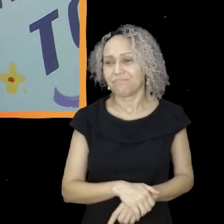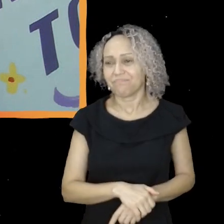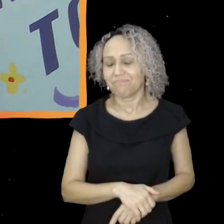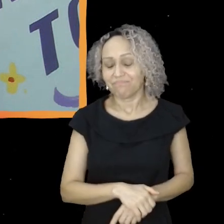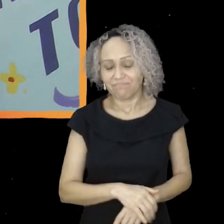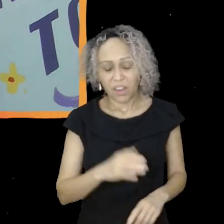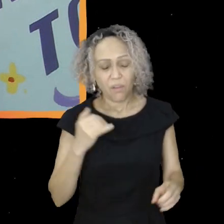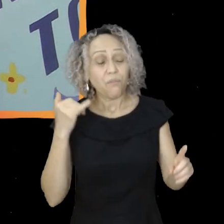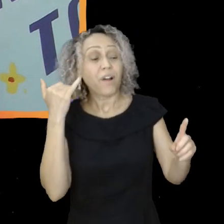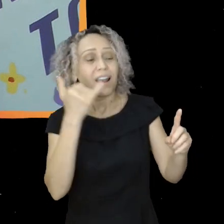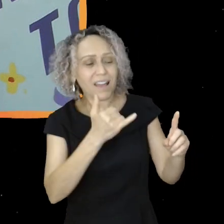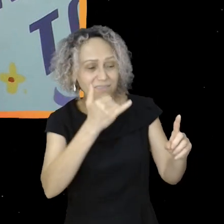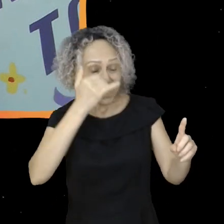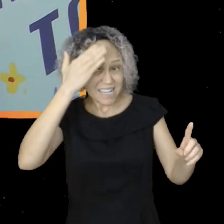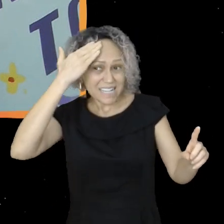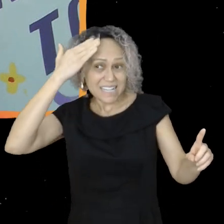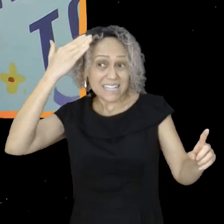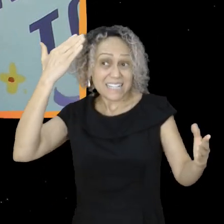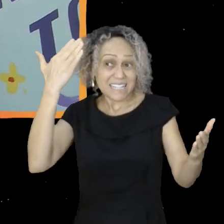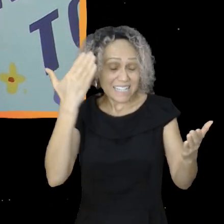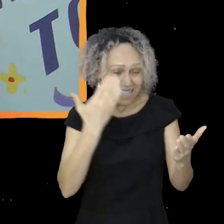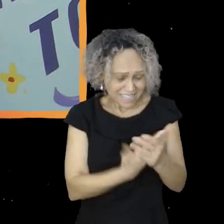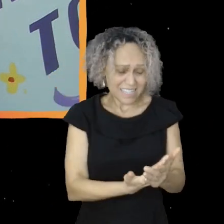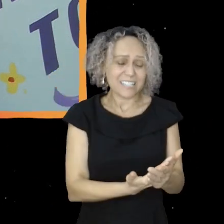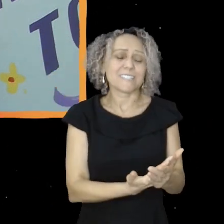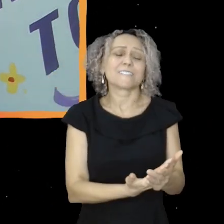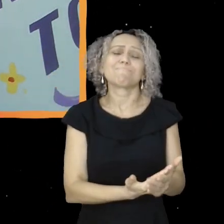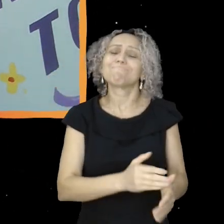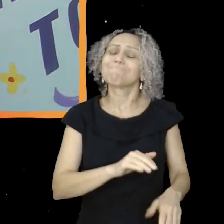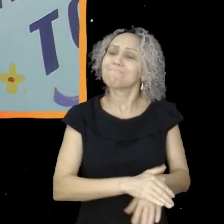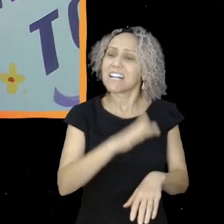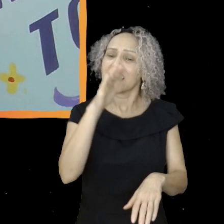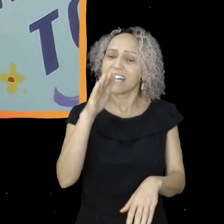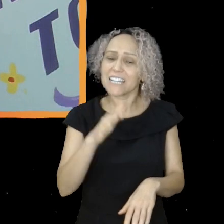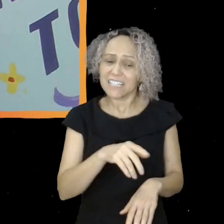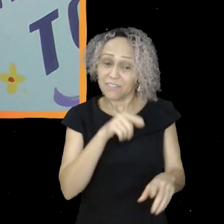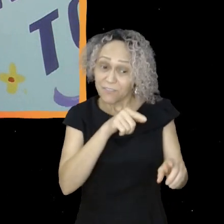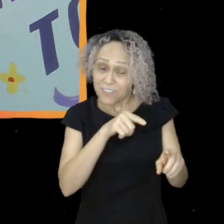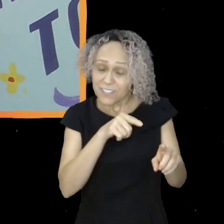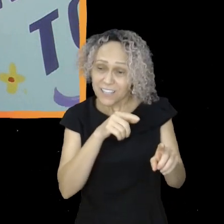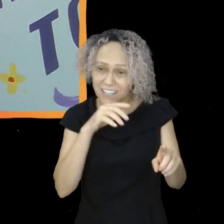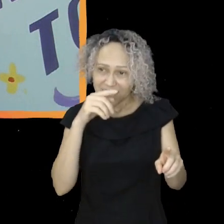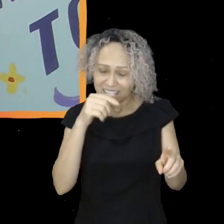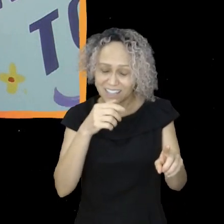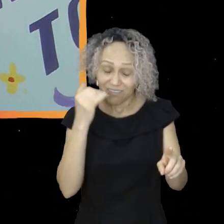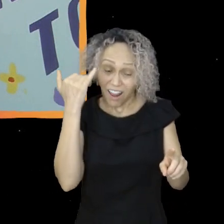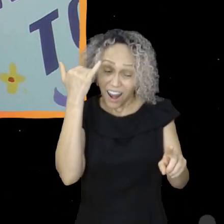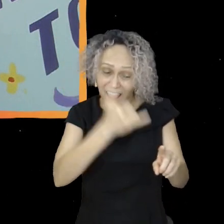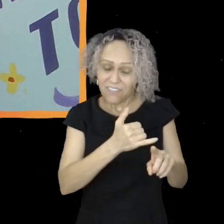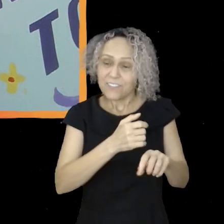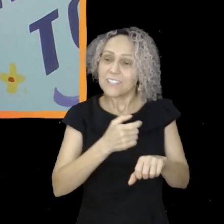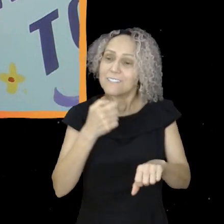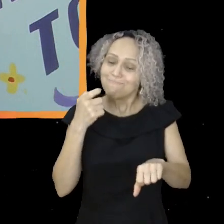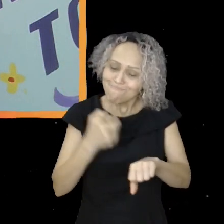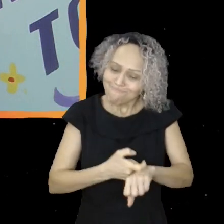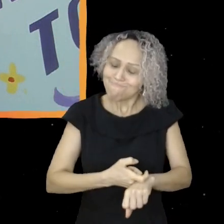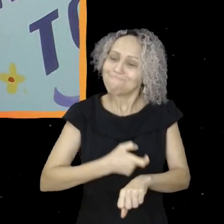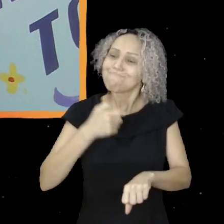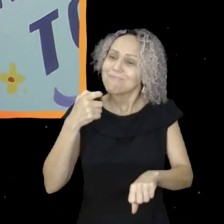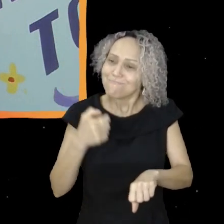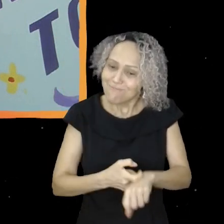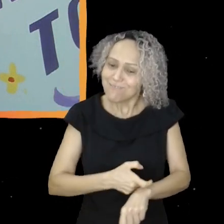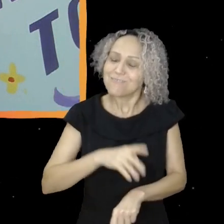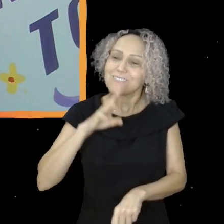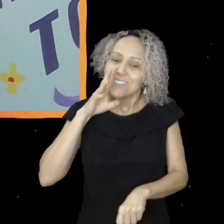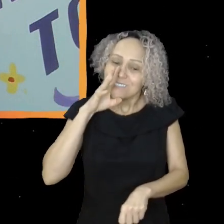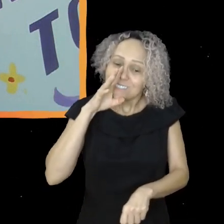Acredite um pouco mais, assim, seja mais teimosa, porque eu sempre fui teimosa, mas tipo, no sentido assim, seja teimosa porque você